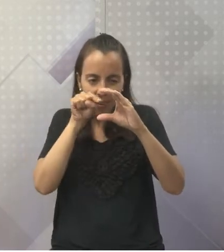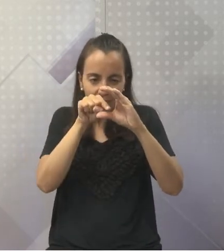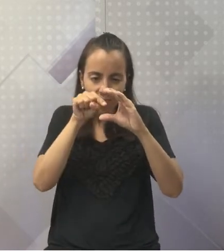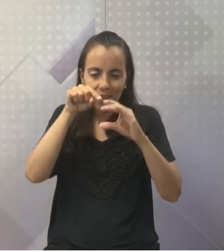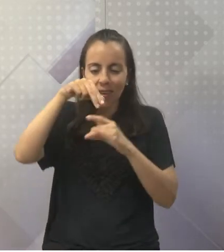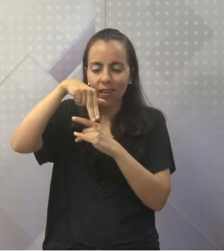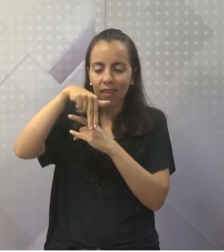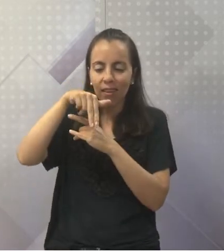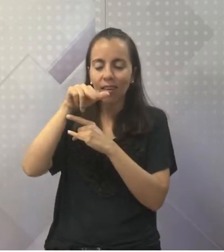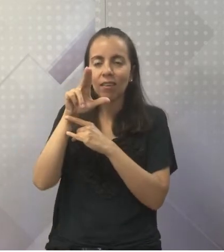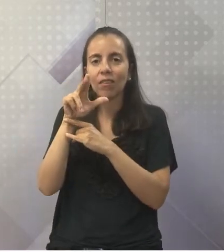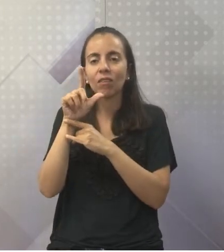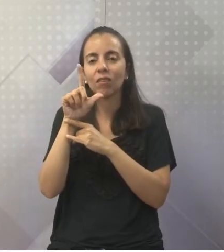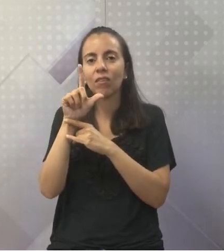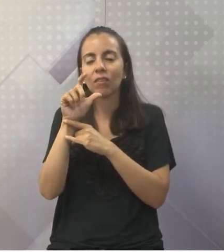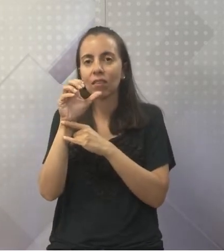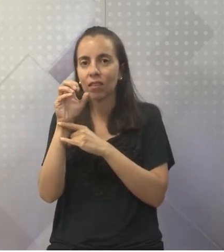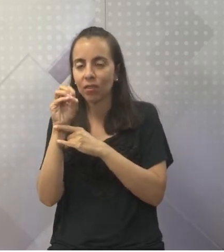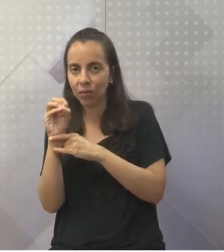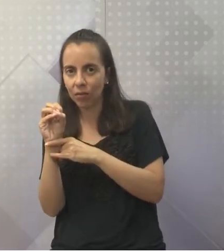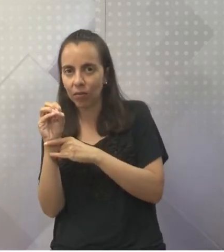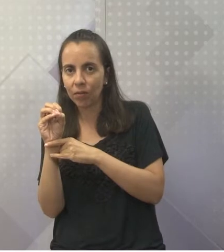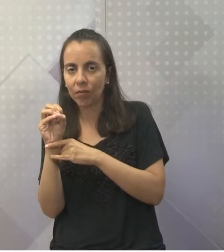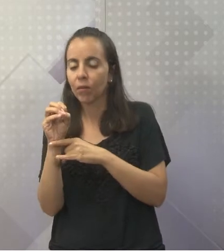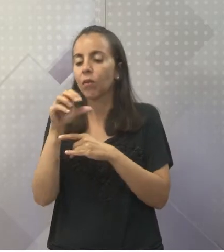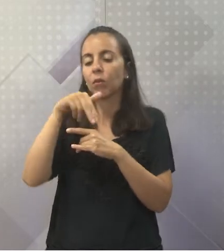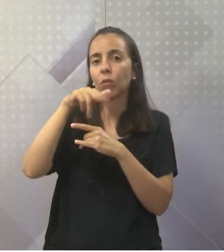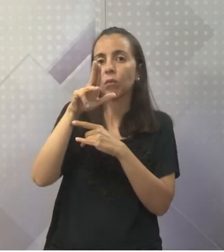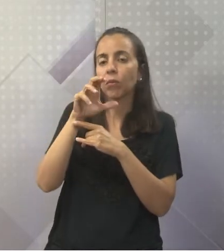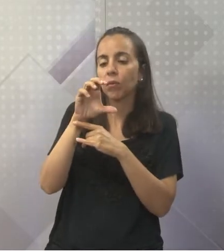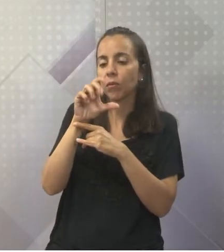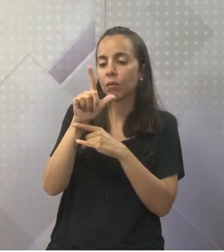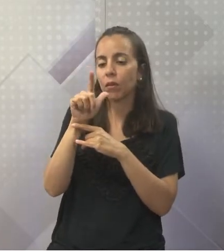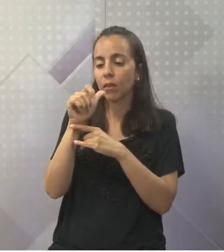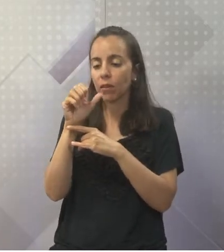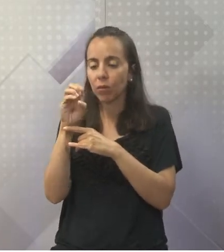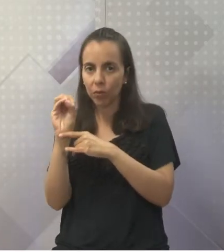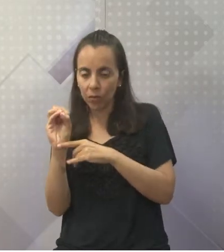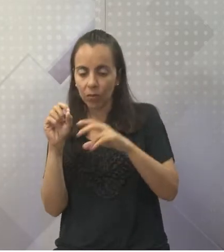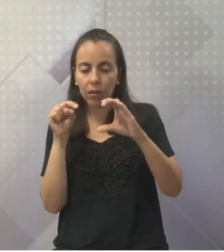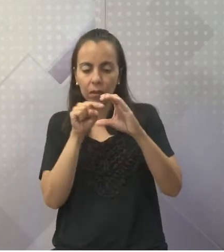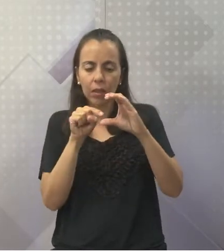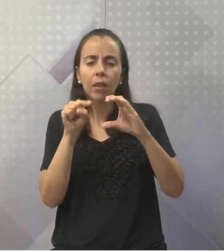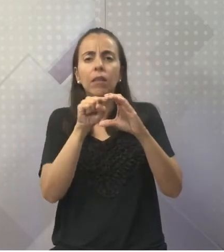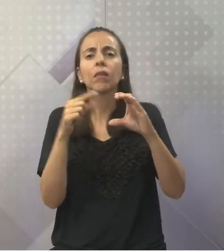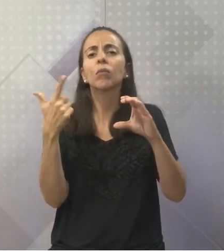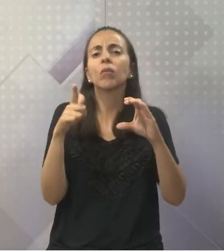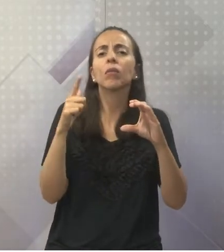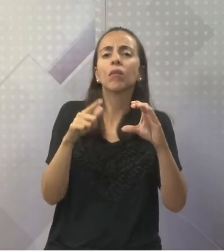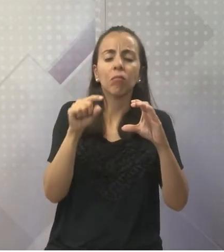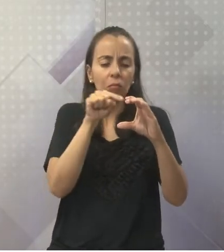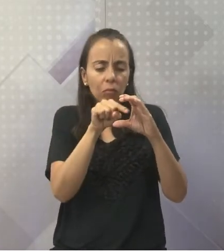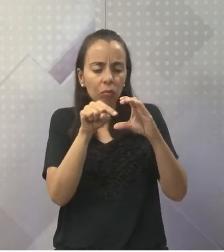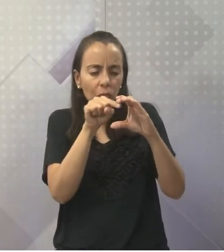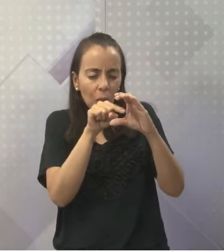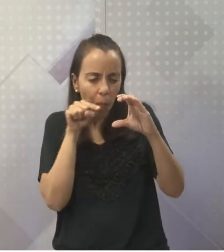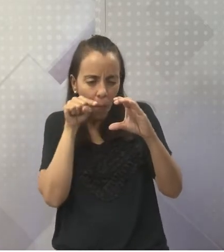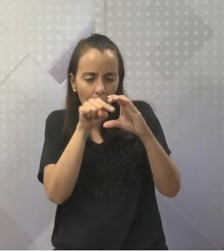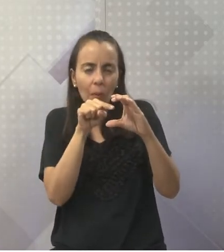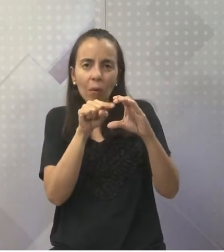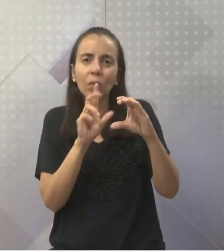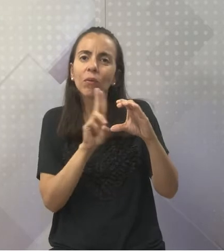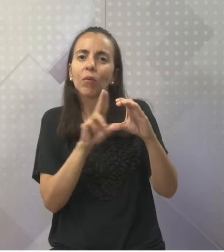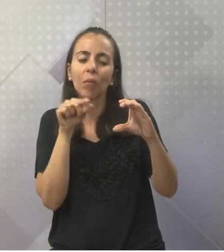Se naquela célula não tiver núcleo definido, ela é pró